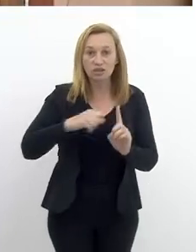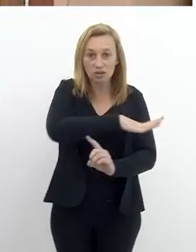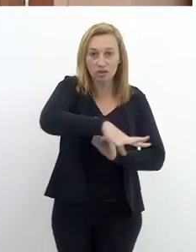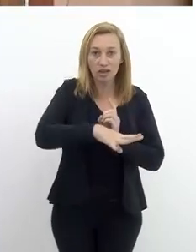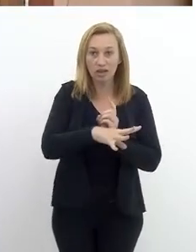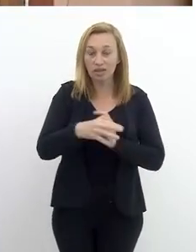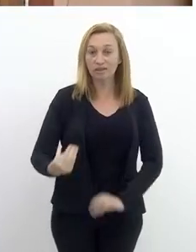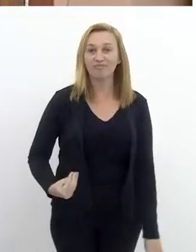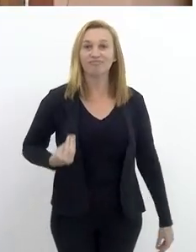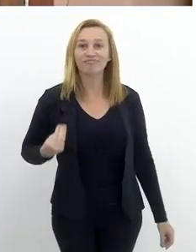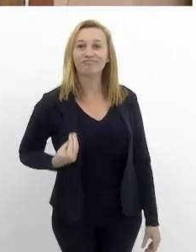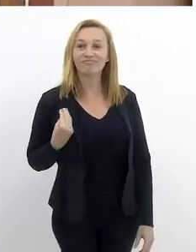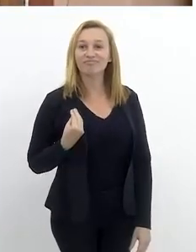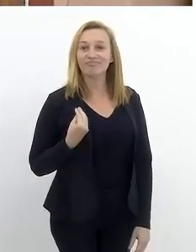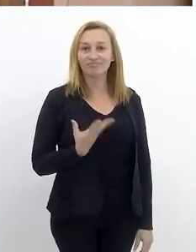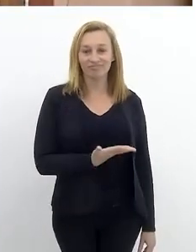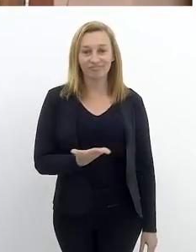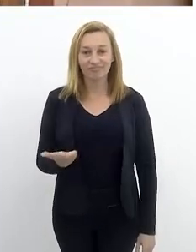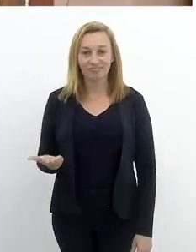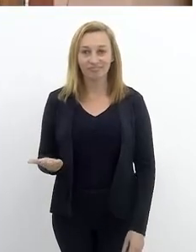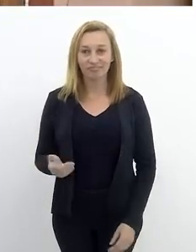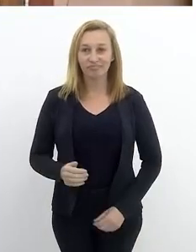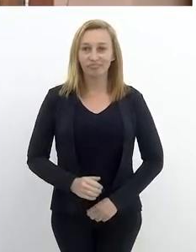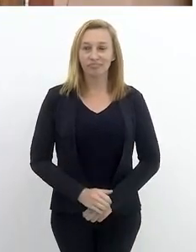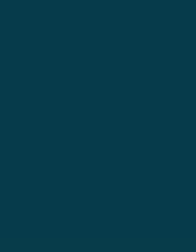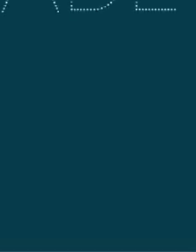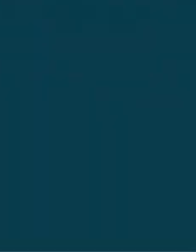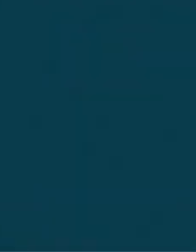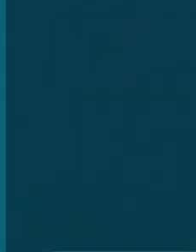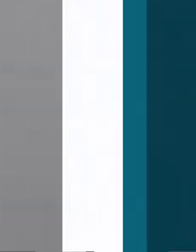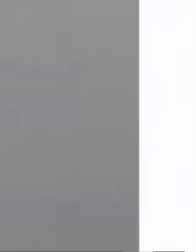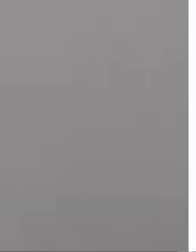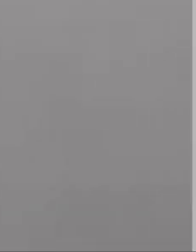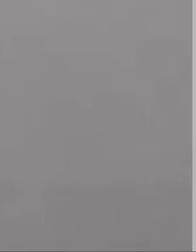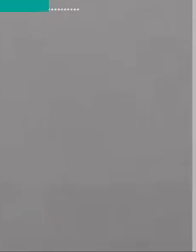Brasil e o Responsabilidade Social está no ar.